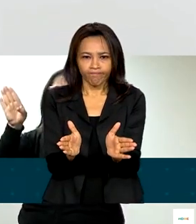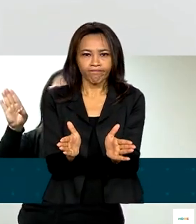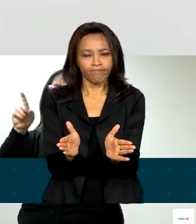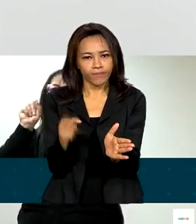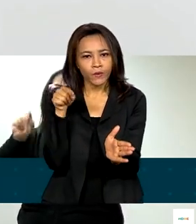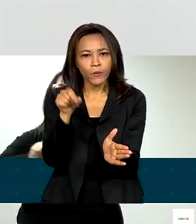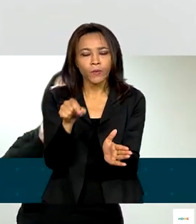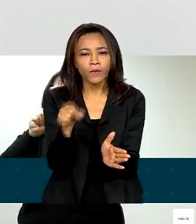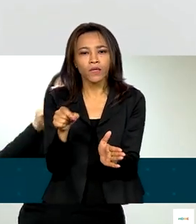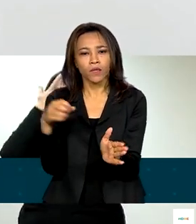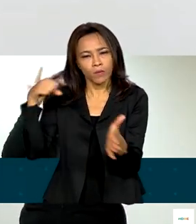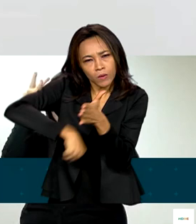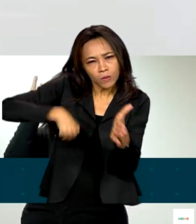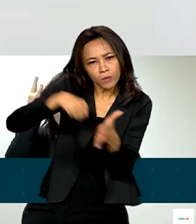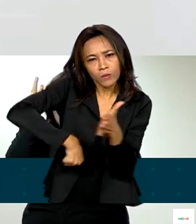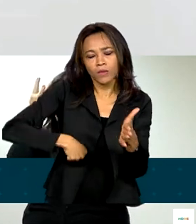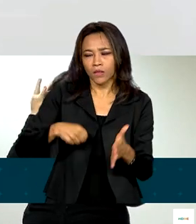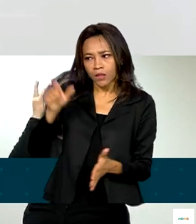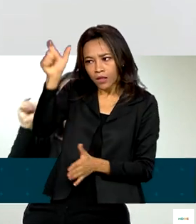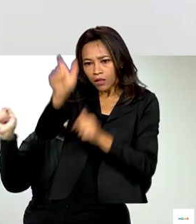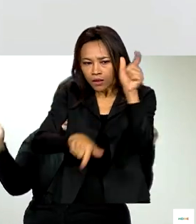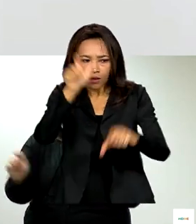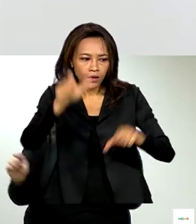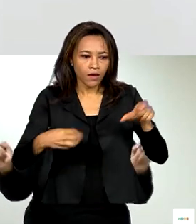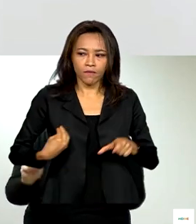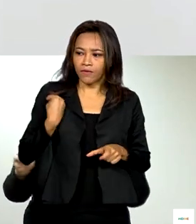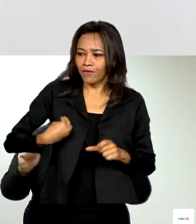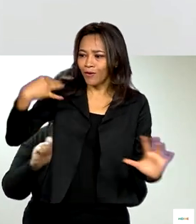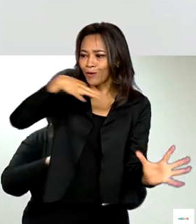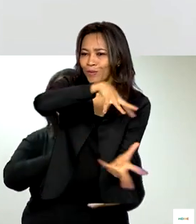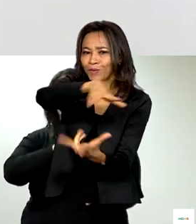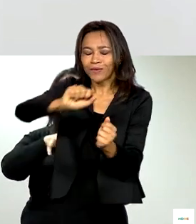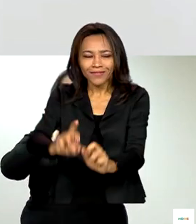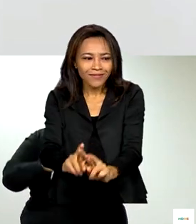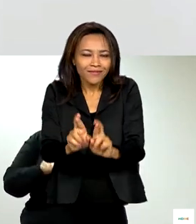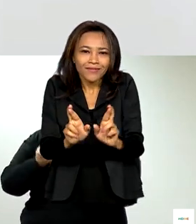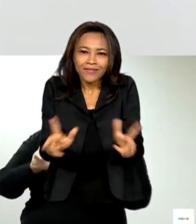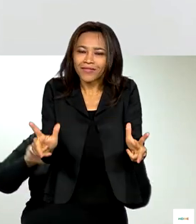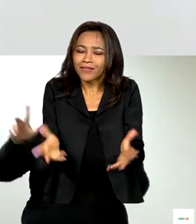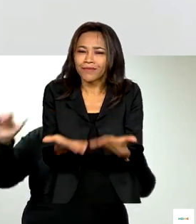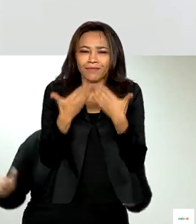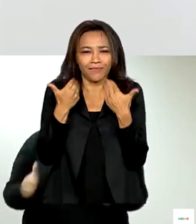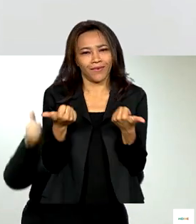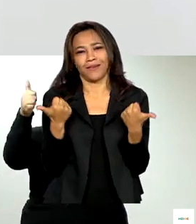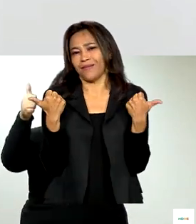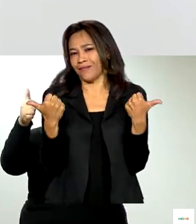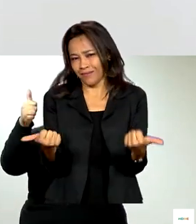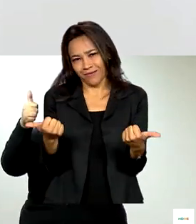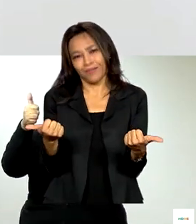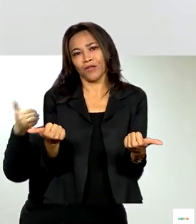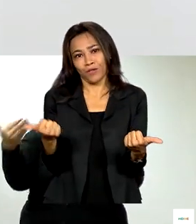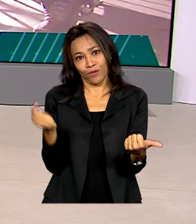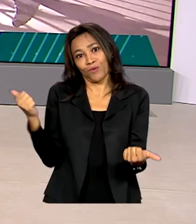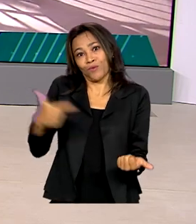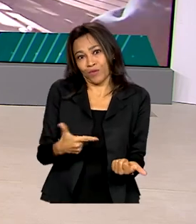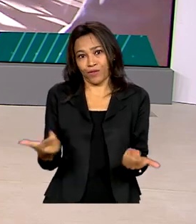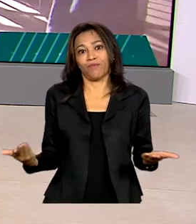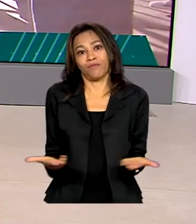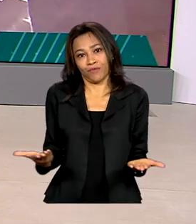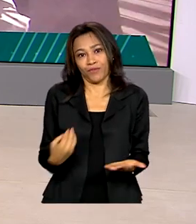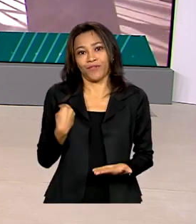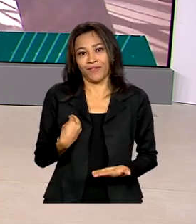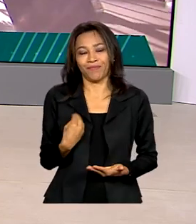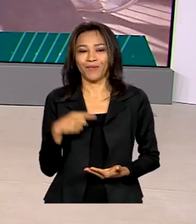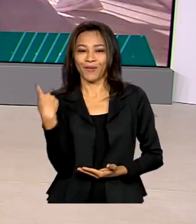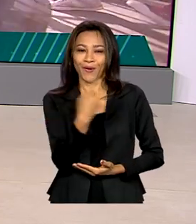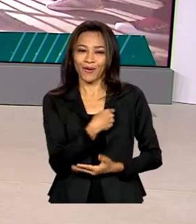que as pessoas possam viver num mundo muito diferente e muito melhor do que o mundo que nós vivemos hoje. A